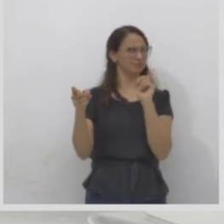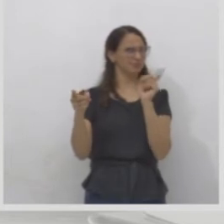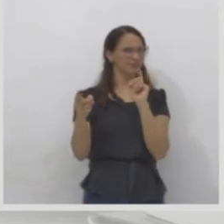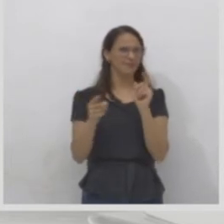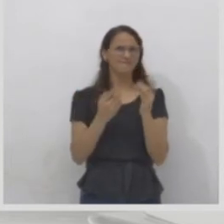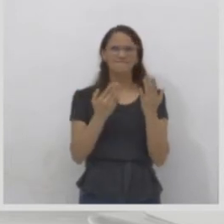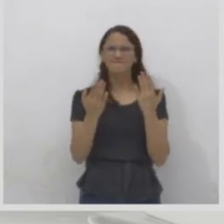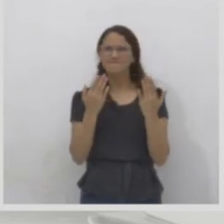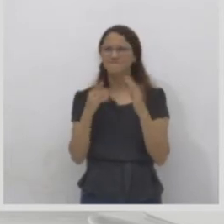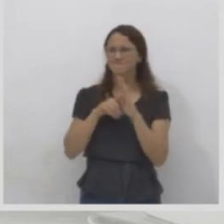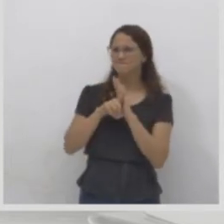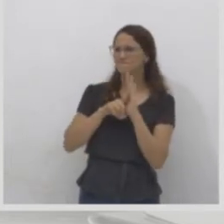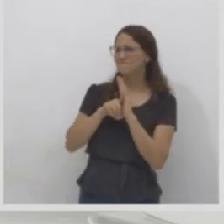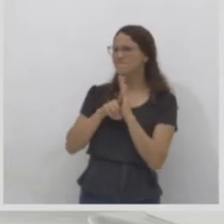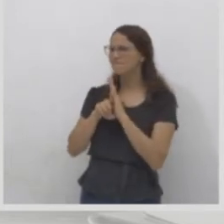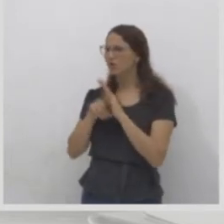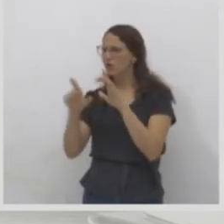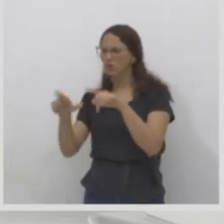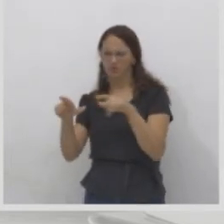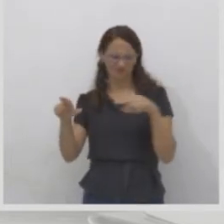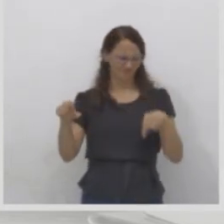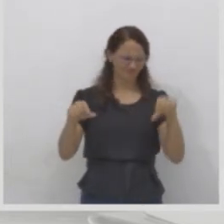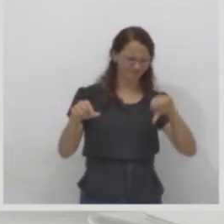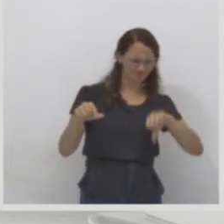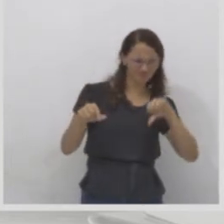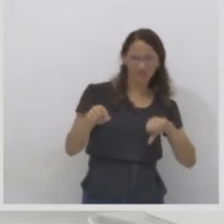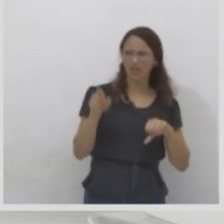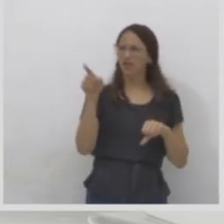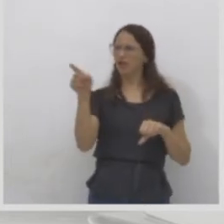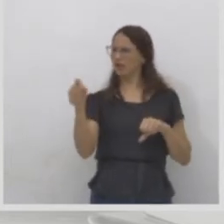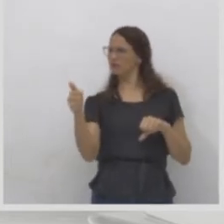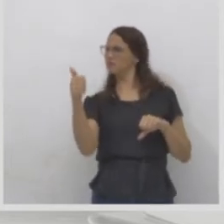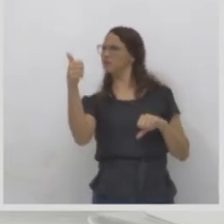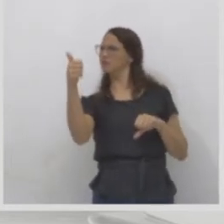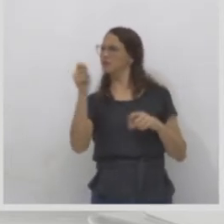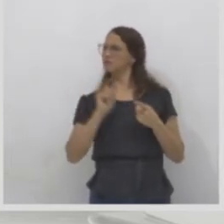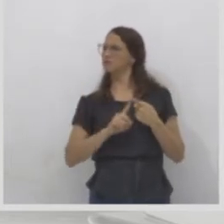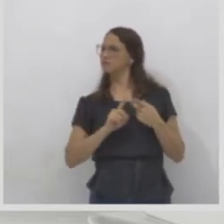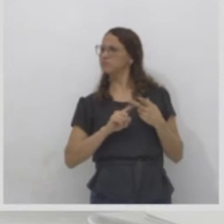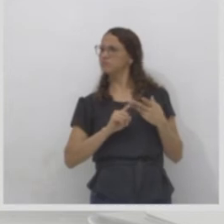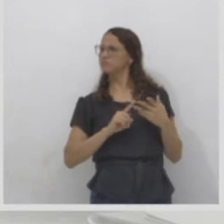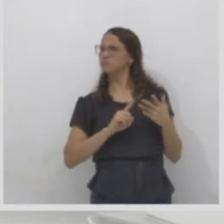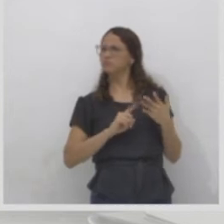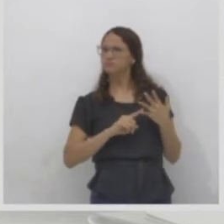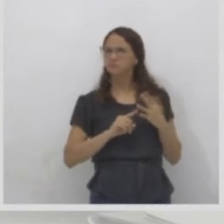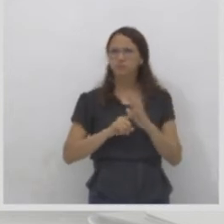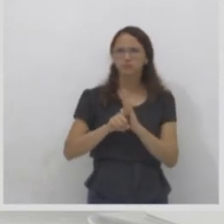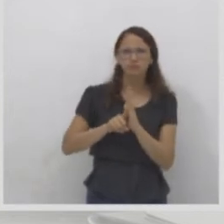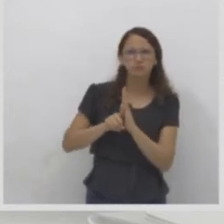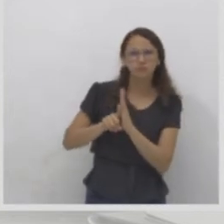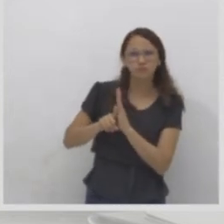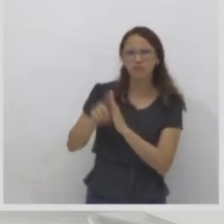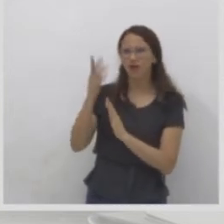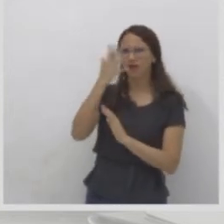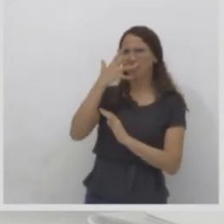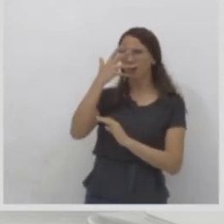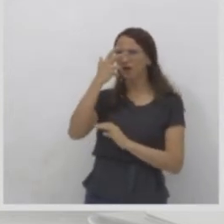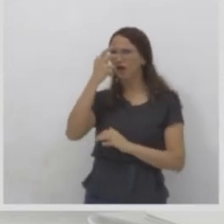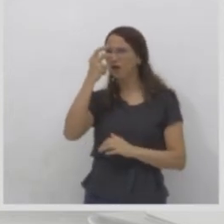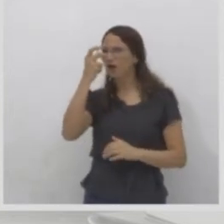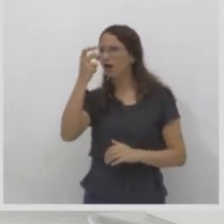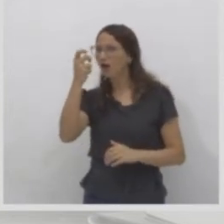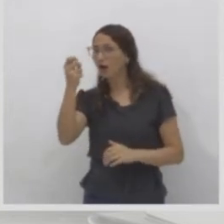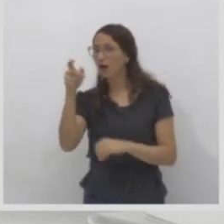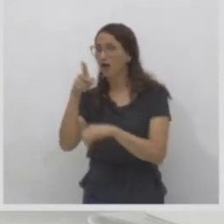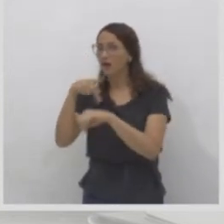localidade melhor que a localidade que ele estava. Então, ele vai ser atraído por